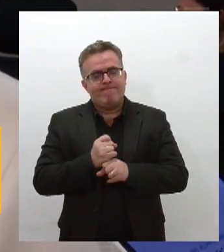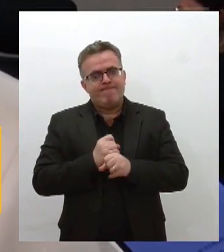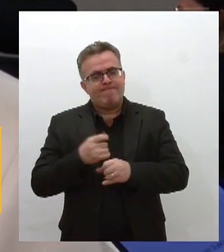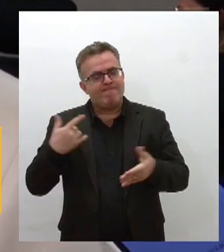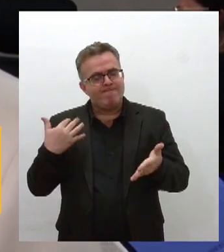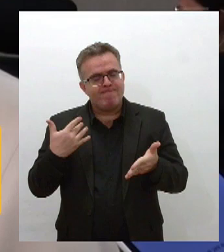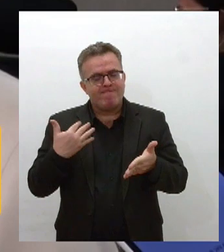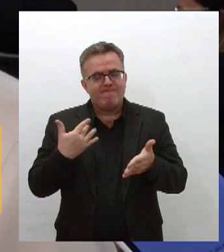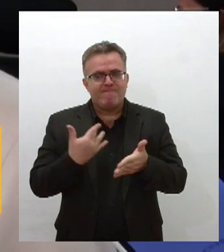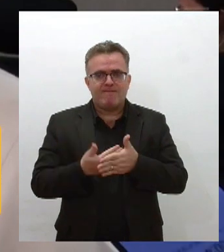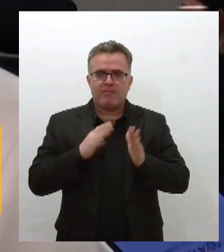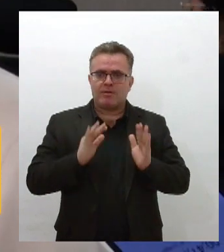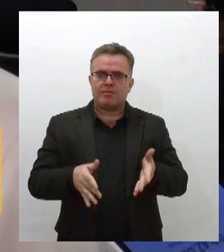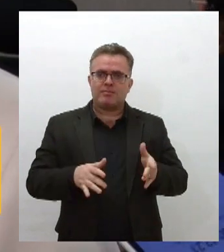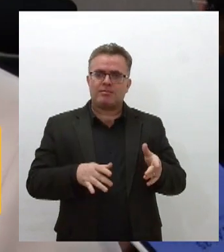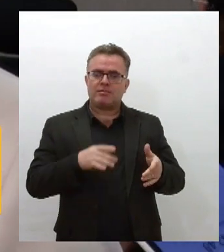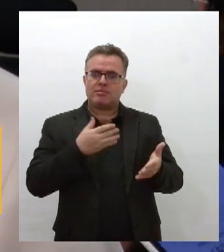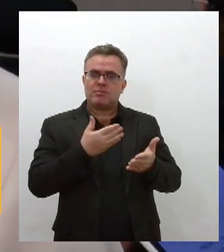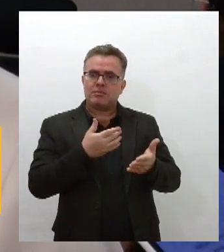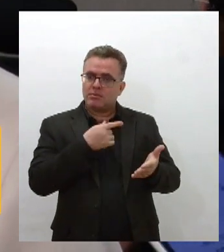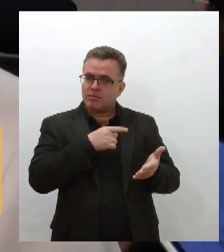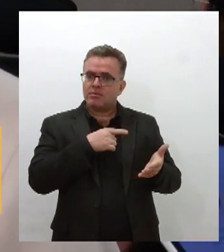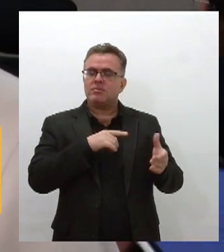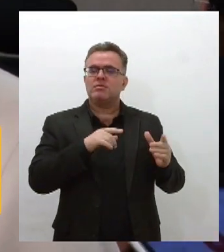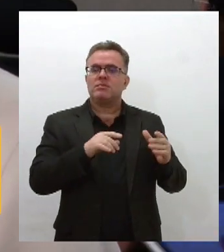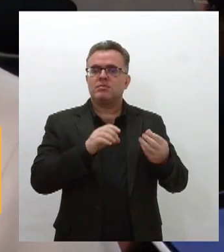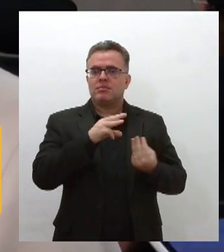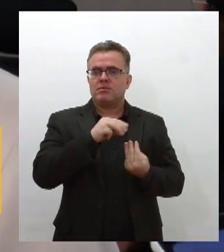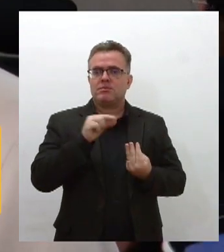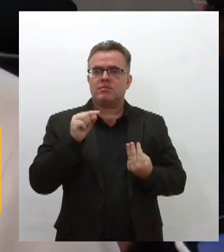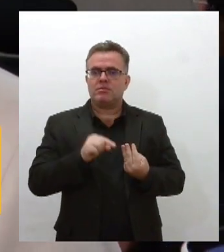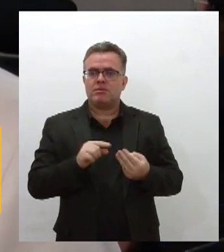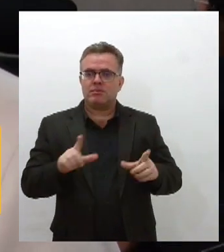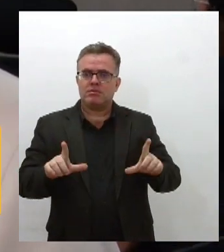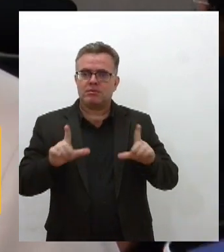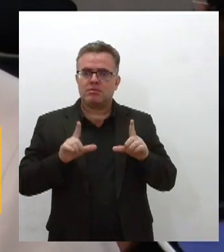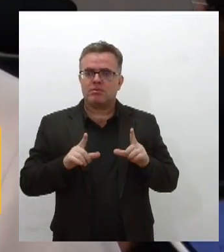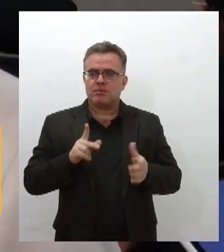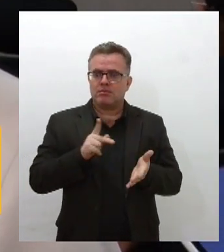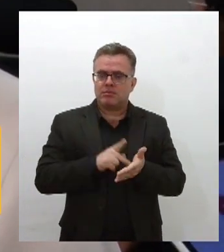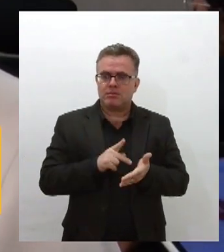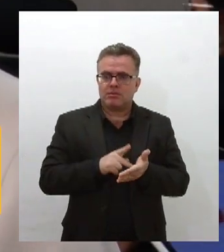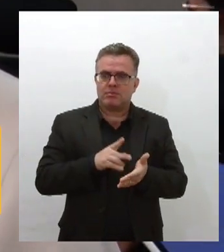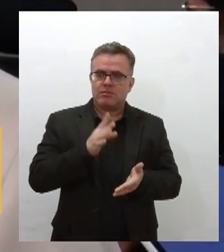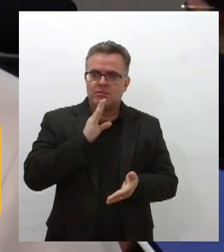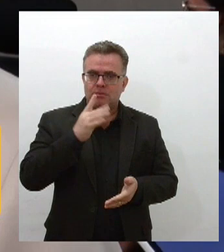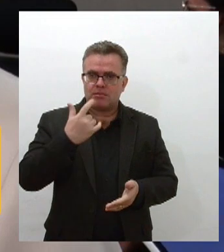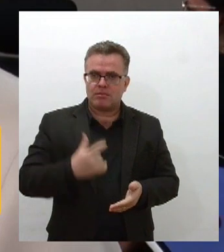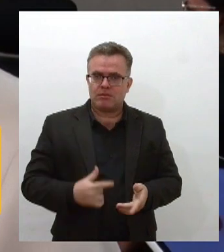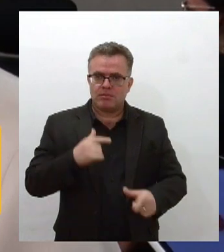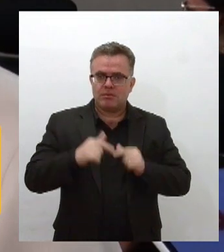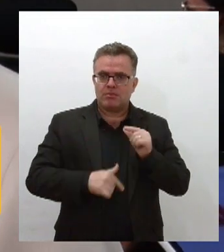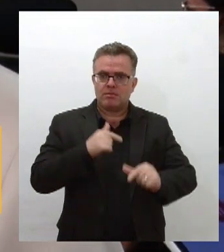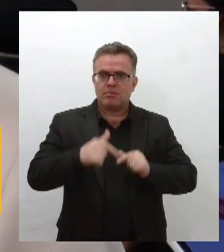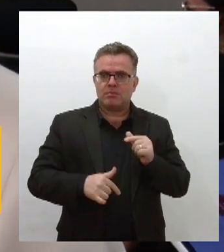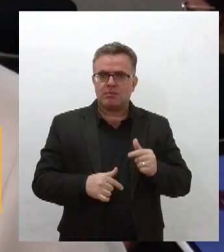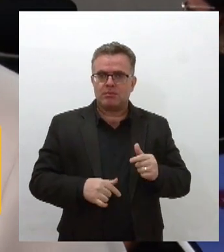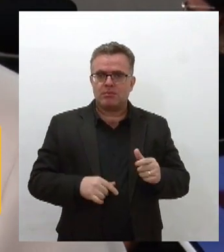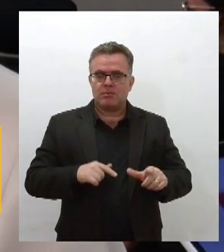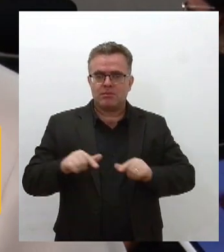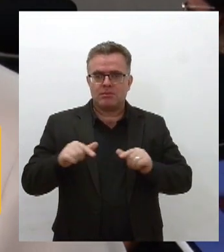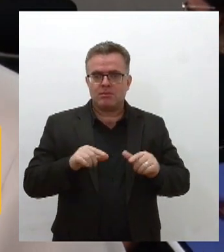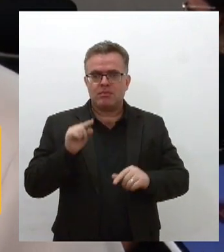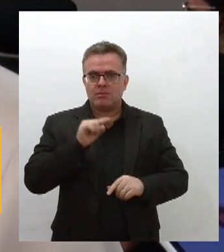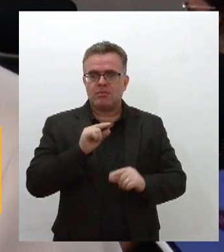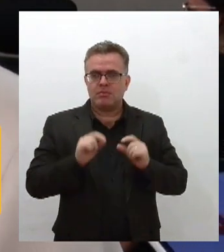Universidade Federal de Sergipe e eu entendo que esse título é o coroamento e reconhecimento ao meu trabalho que eu venho desenvolvendo e